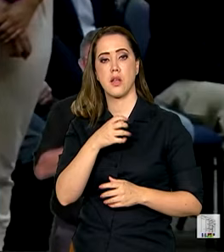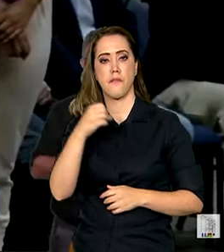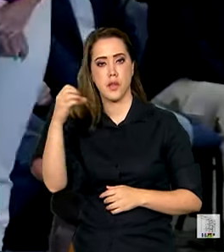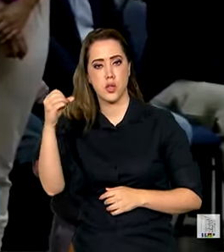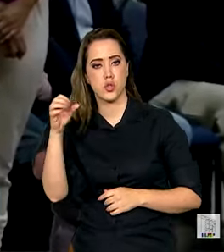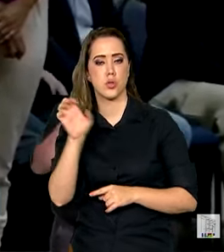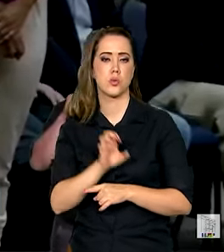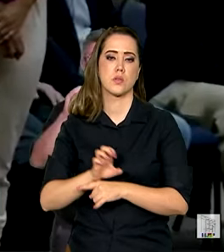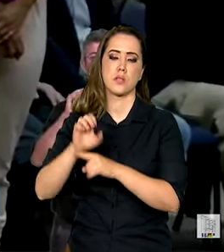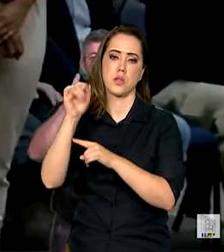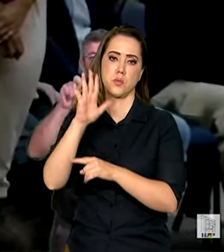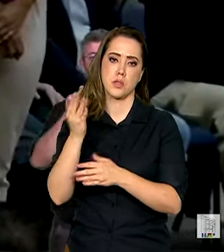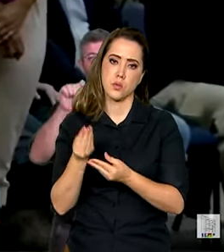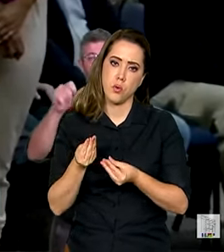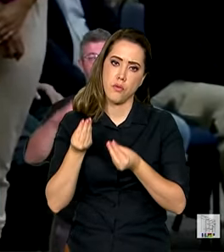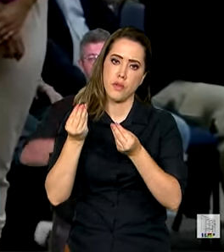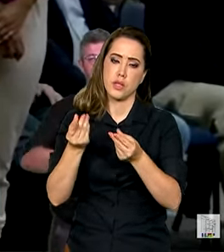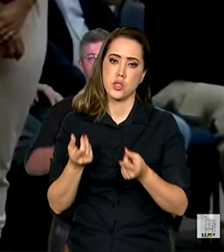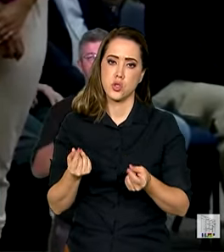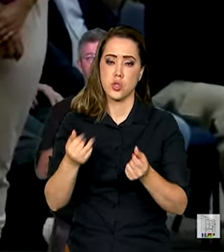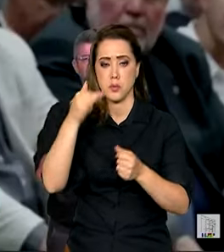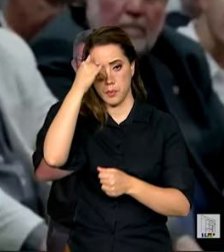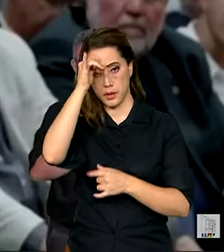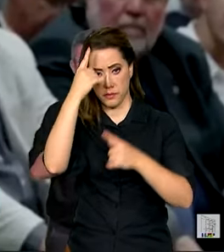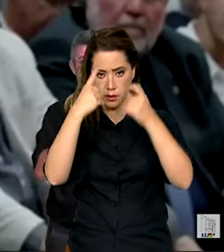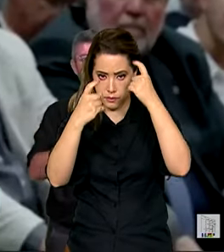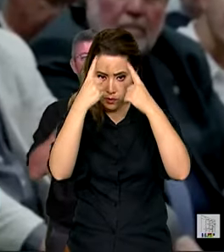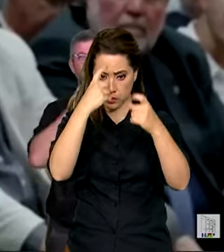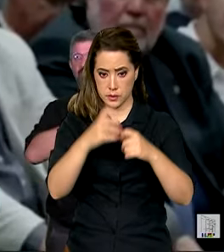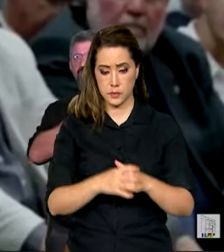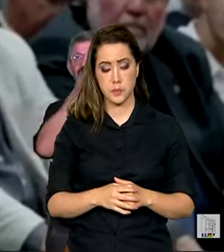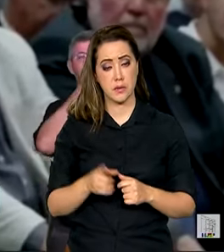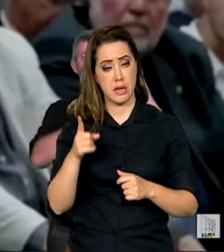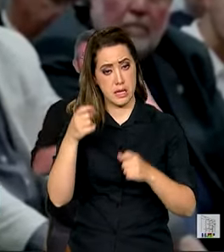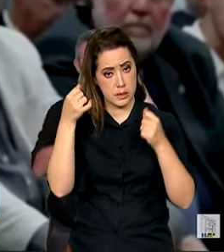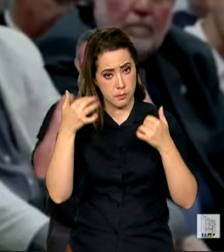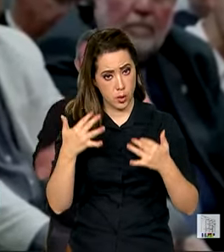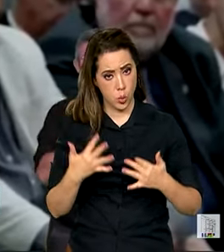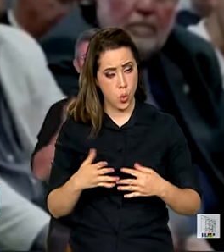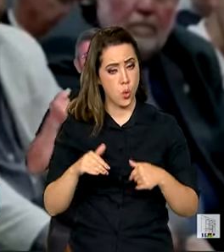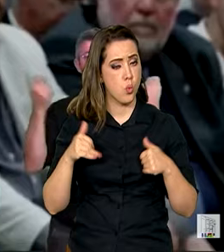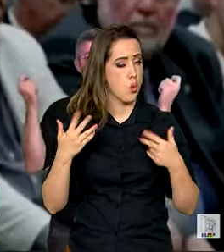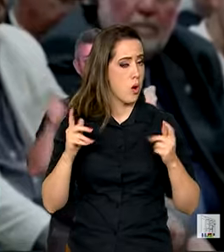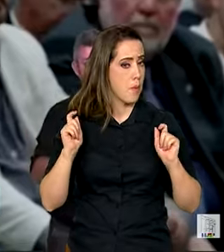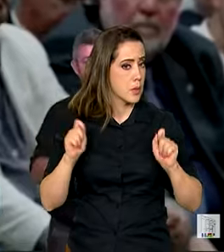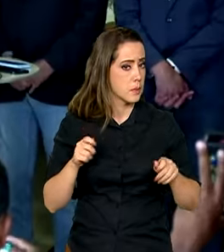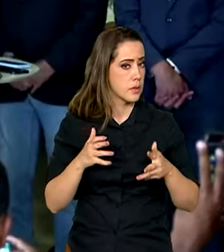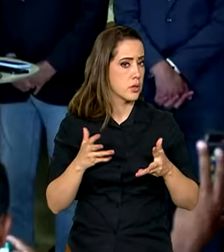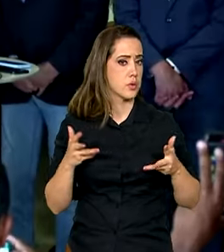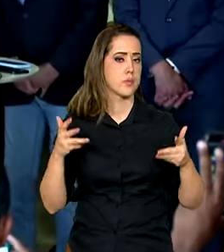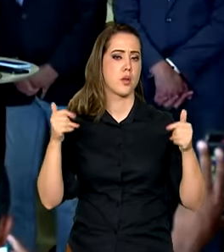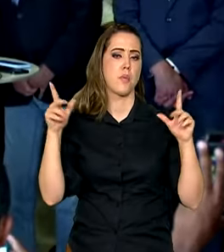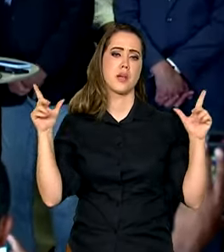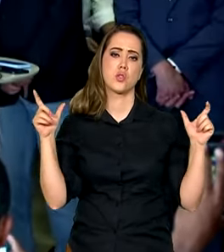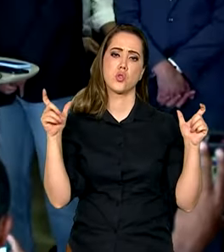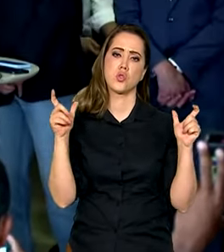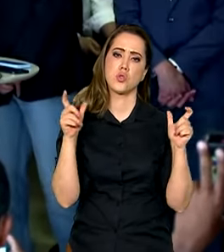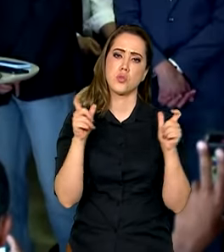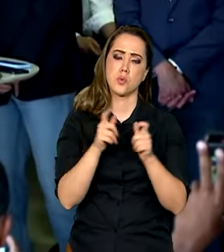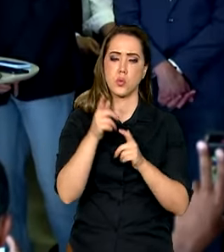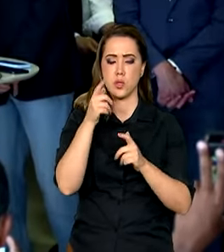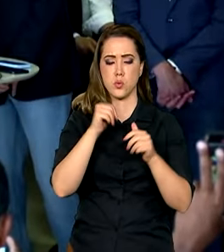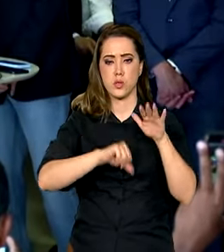Brasil com a entrega de recursos para o combate à violência. E explicou qual a melhor forma para diminuir a